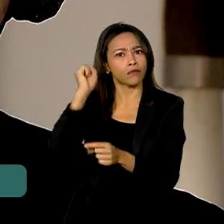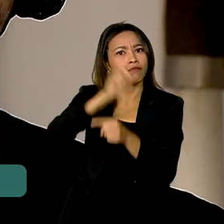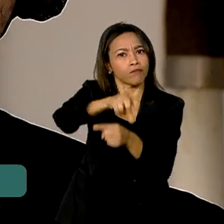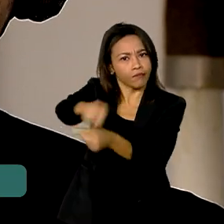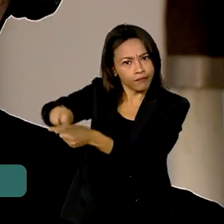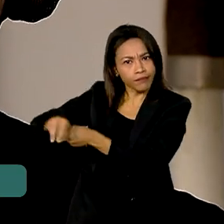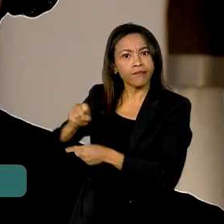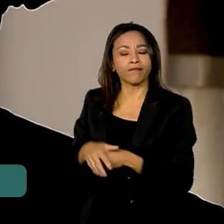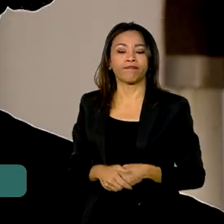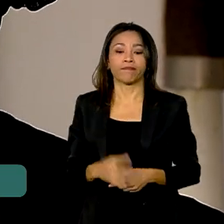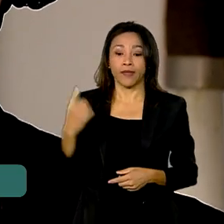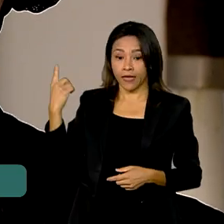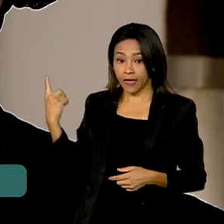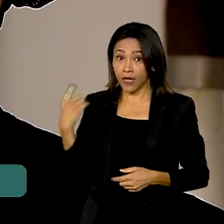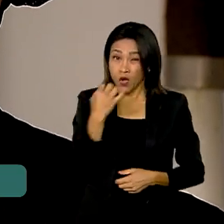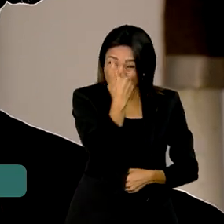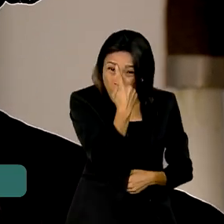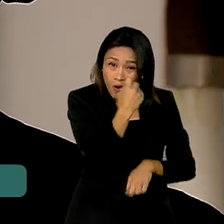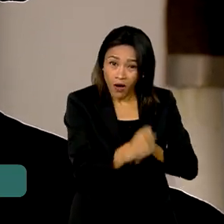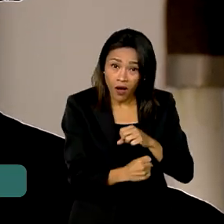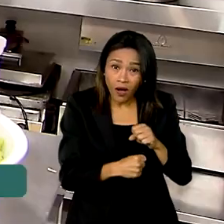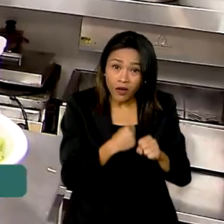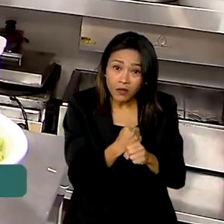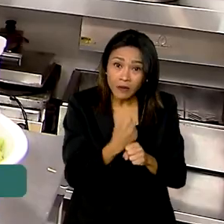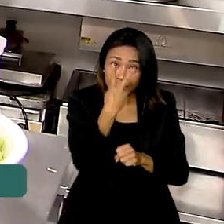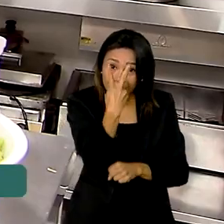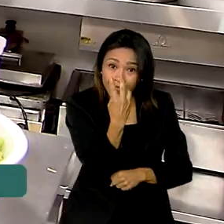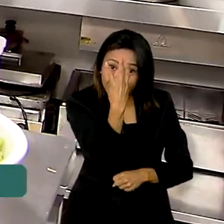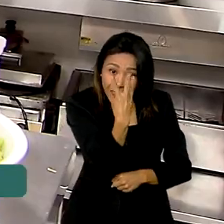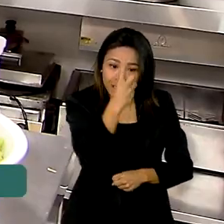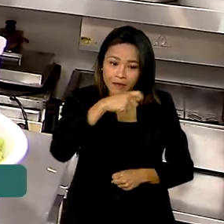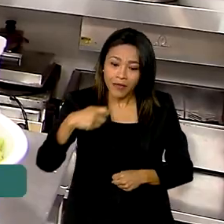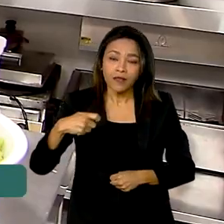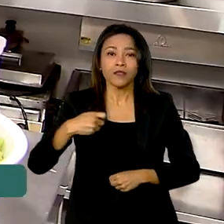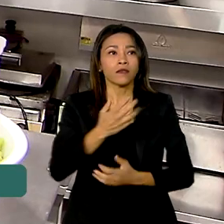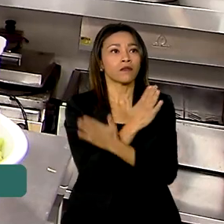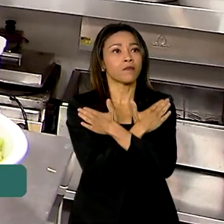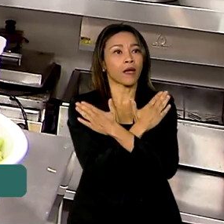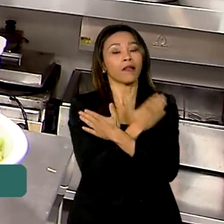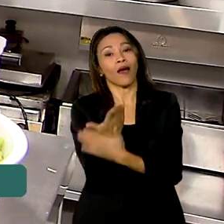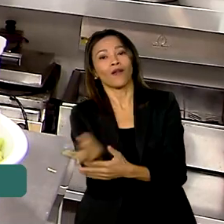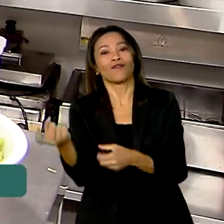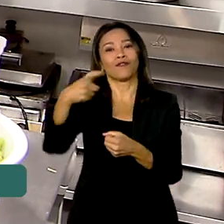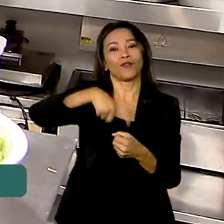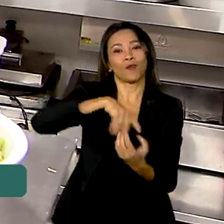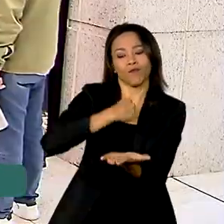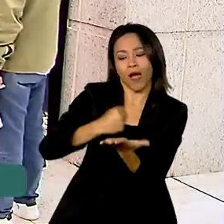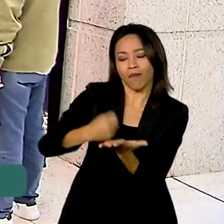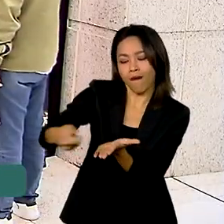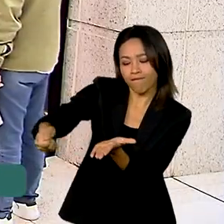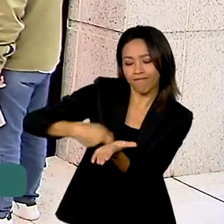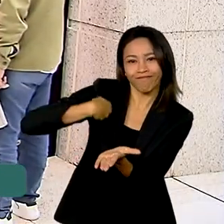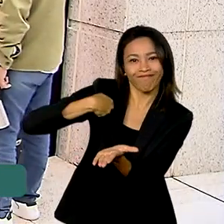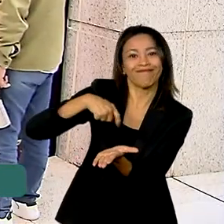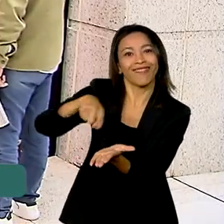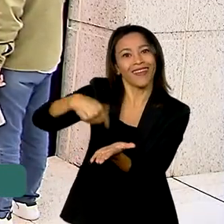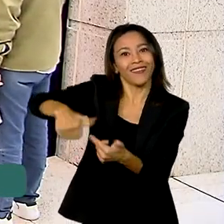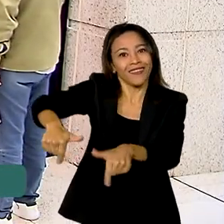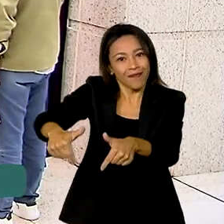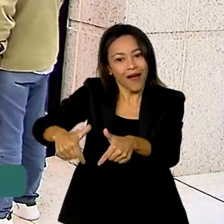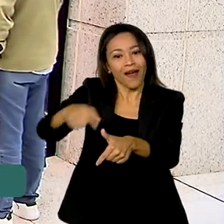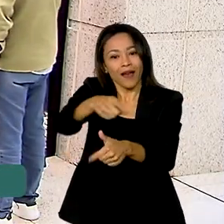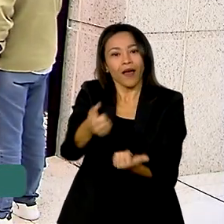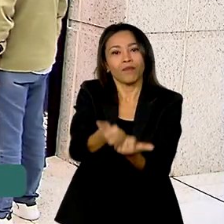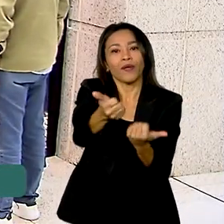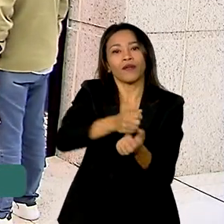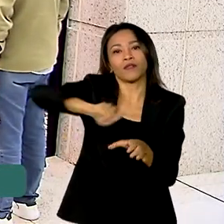Depois de um ano e três meses desempregado, o Eric voltou a trabalhar com a carteira assinada. Ele é auxiliar de cozinha